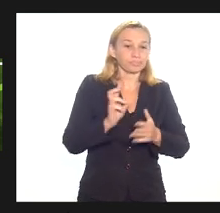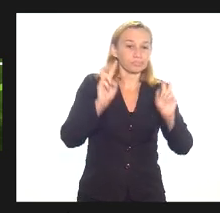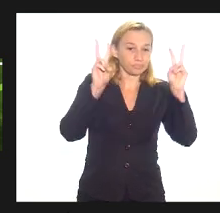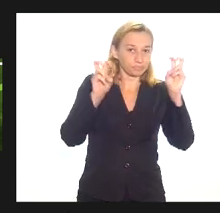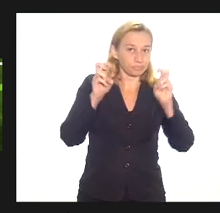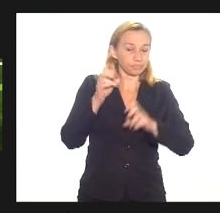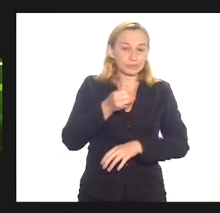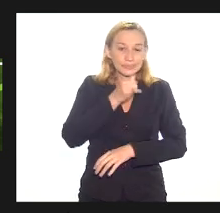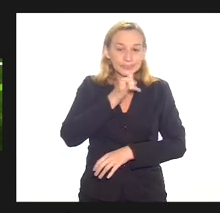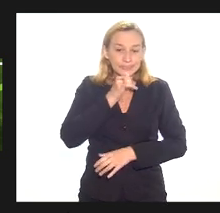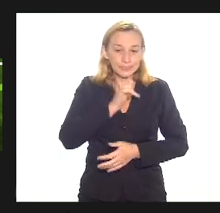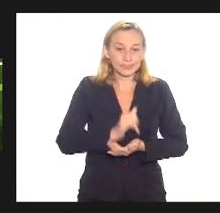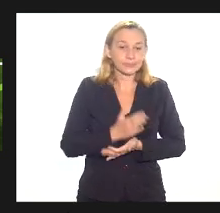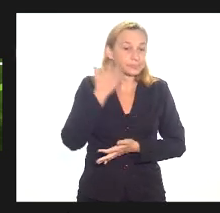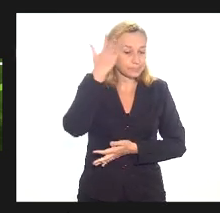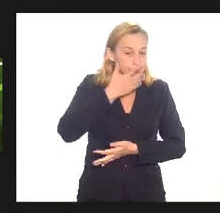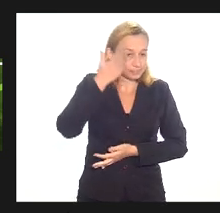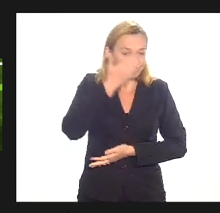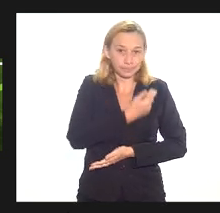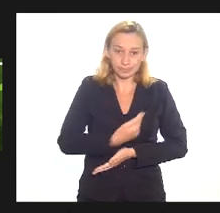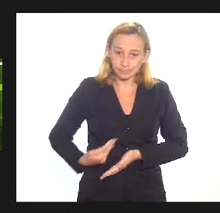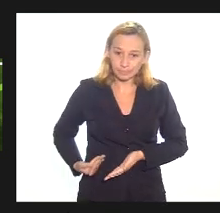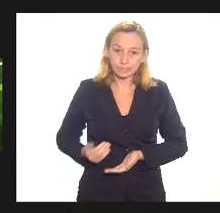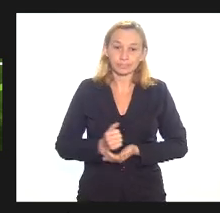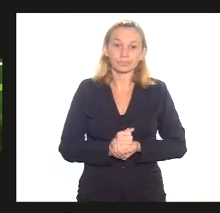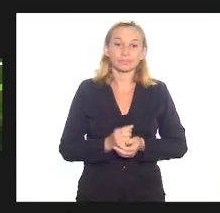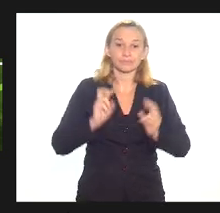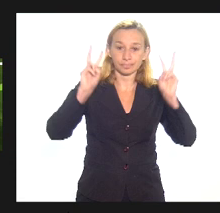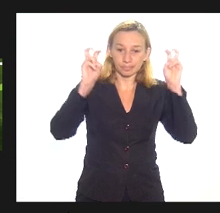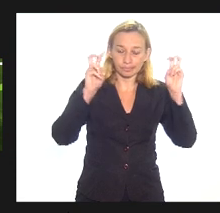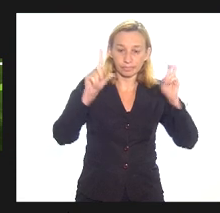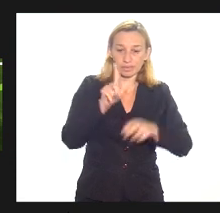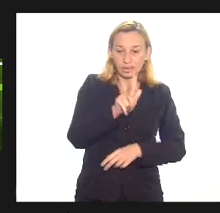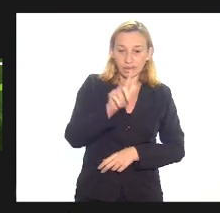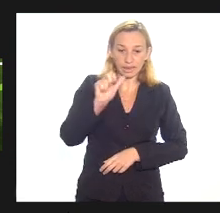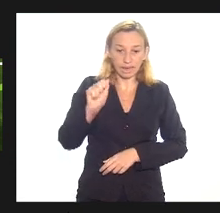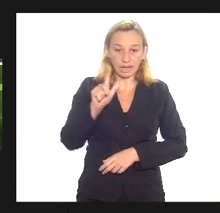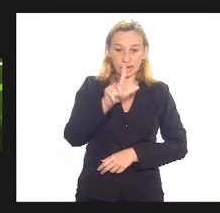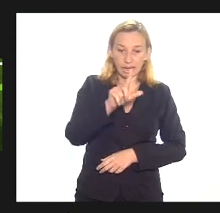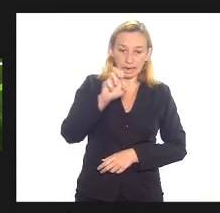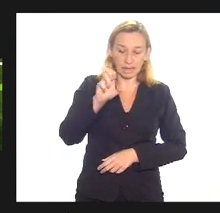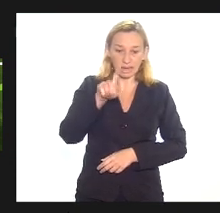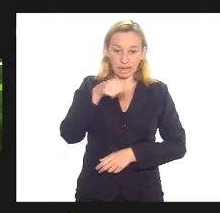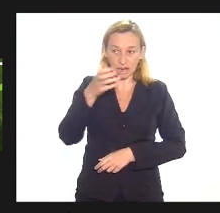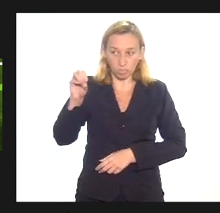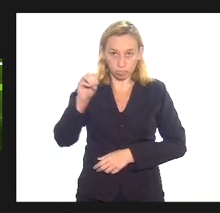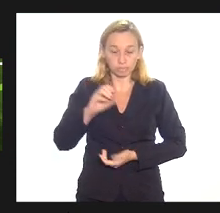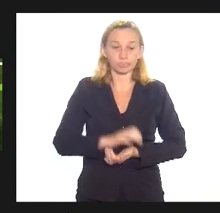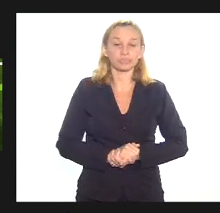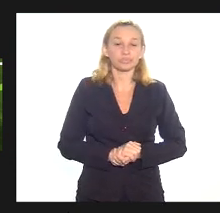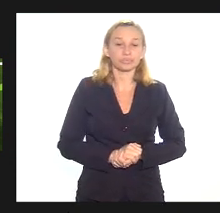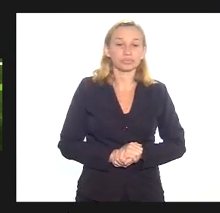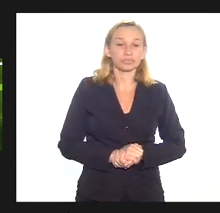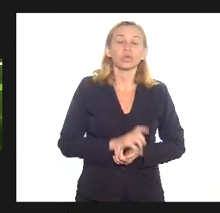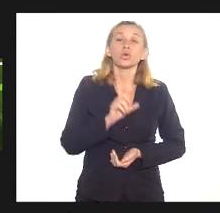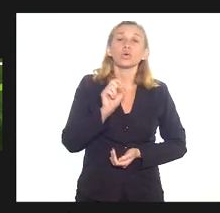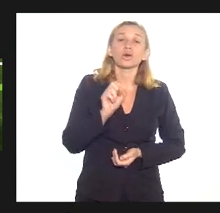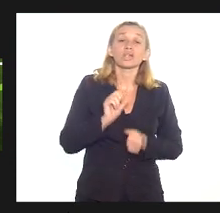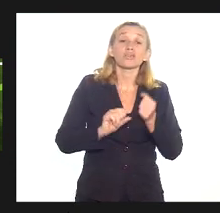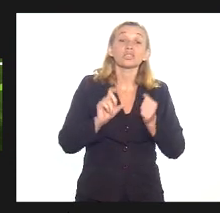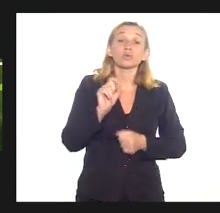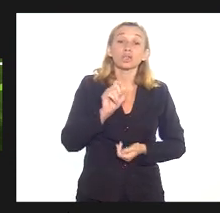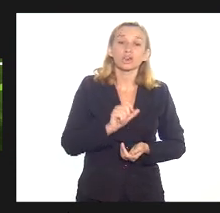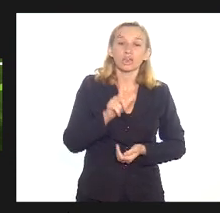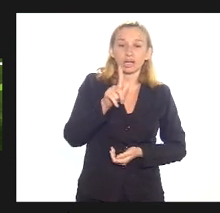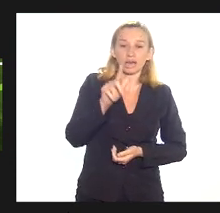dar um exemplo a gente está com uma mensagem do governo no tema do Galeão o que está se fazendo com o Galeão é